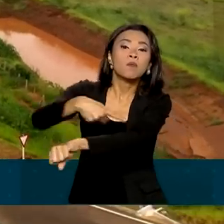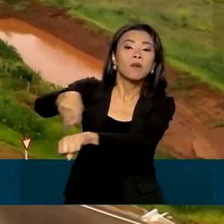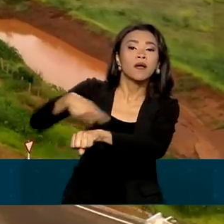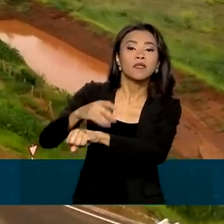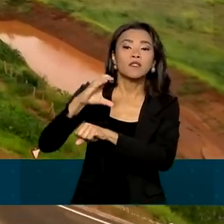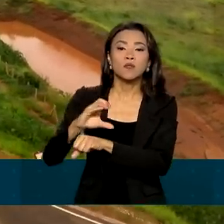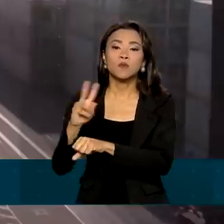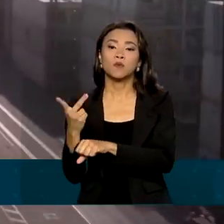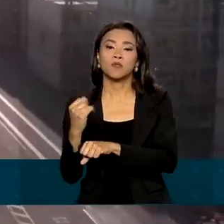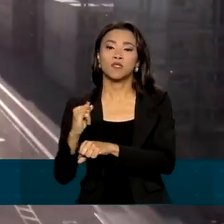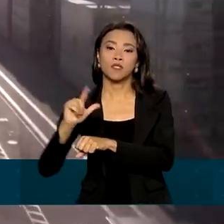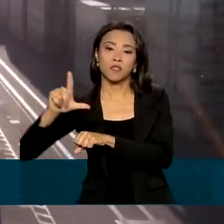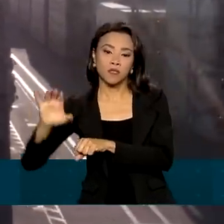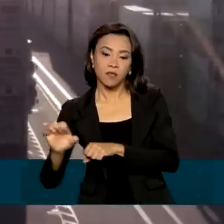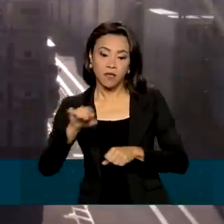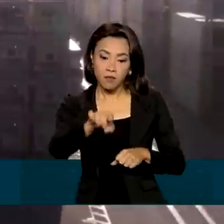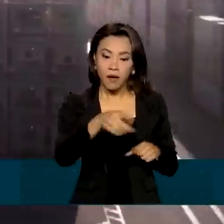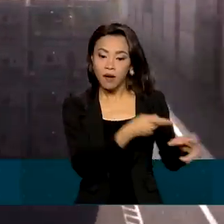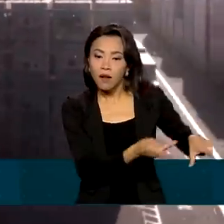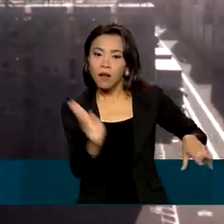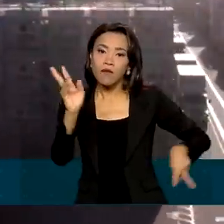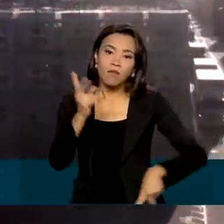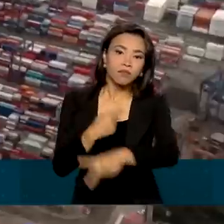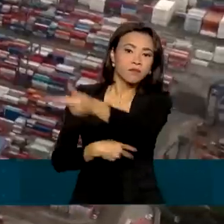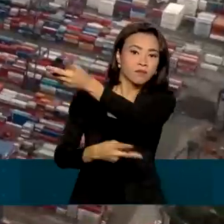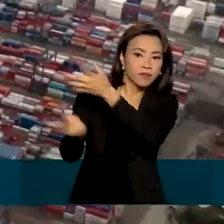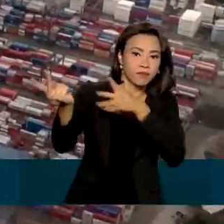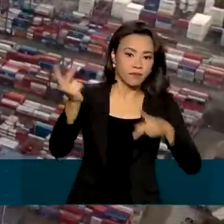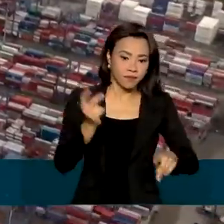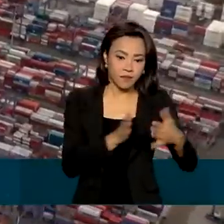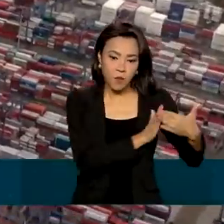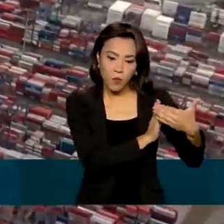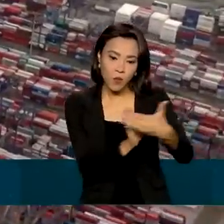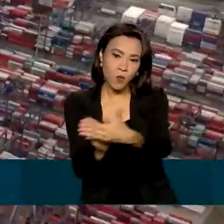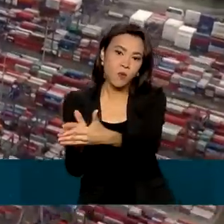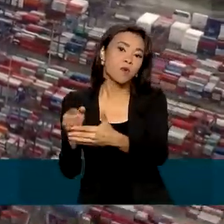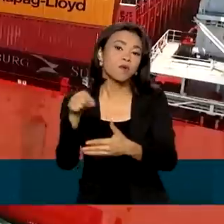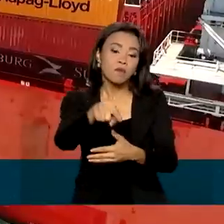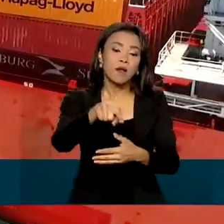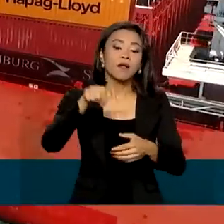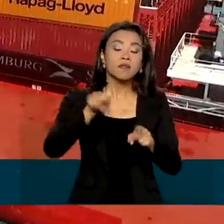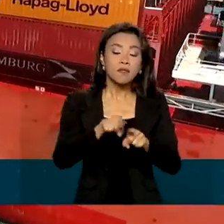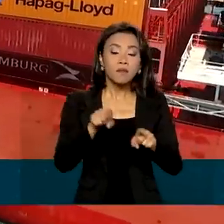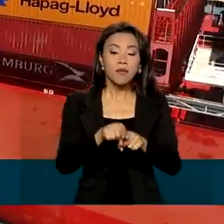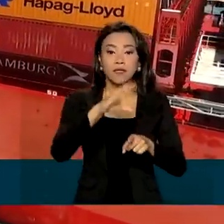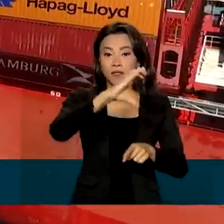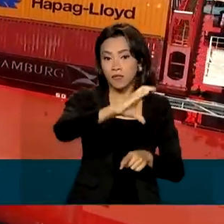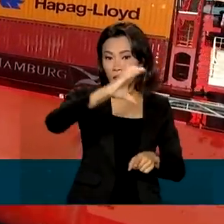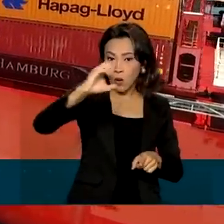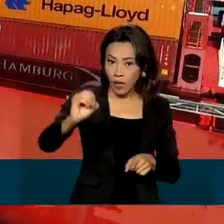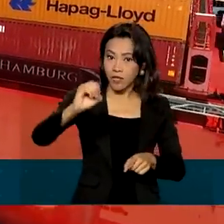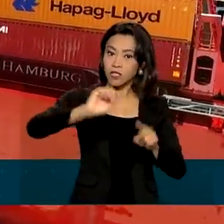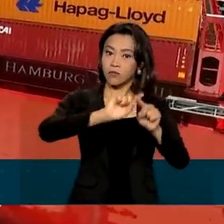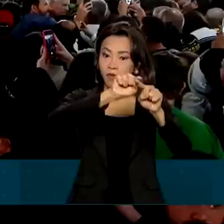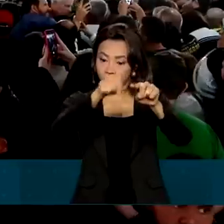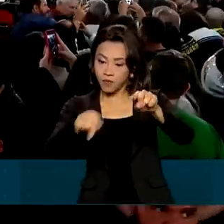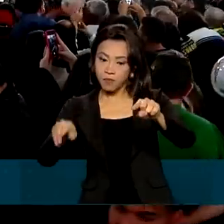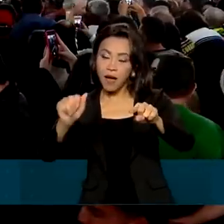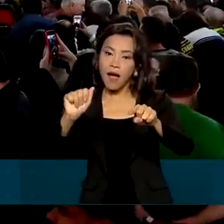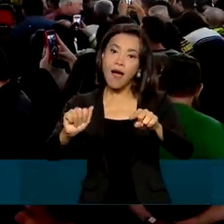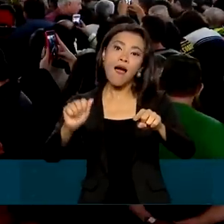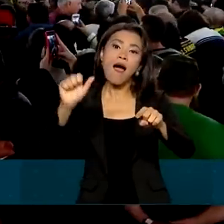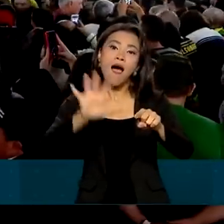Oceano Pacífico para as exportações paranaenses e da região centro-oeste como destino ao mercado asiático.